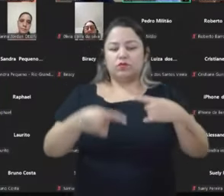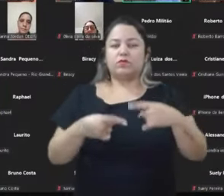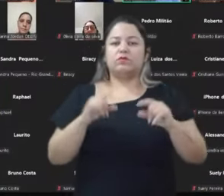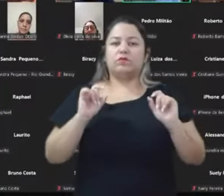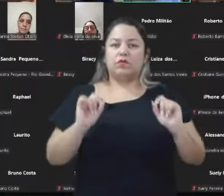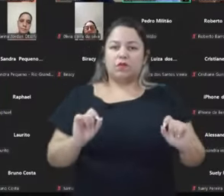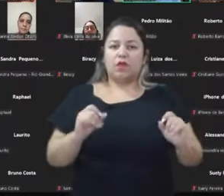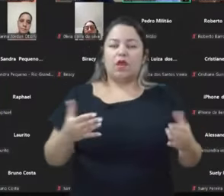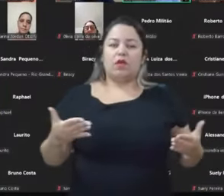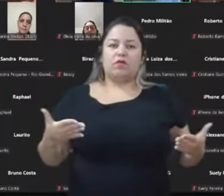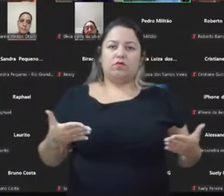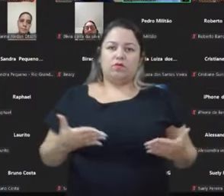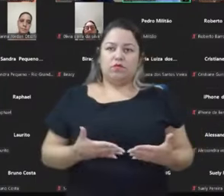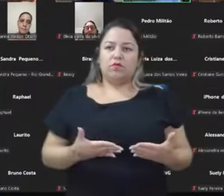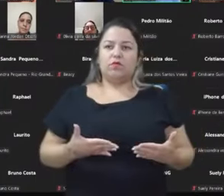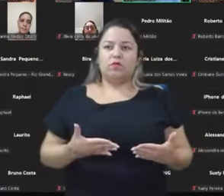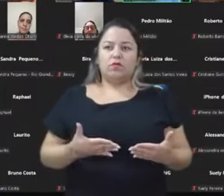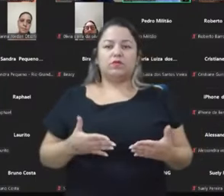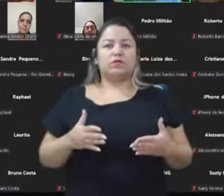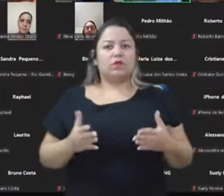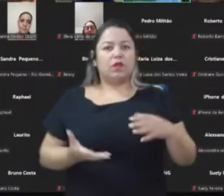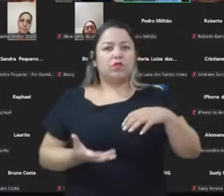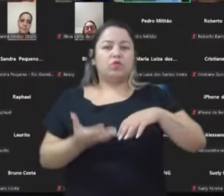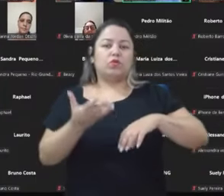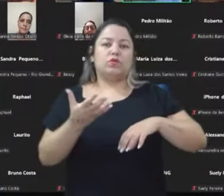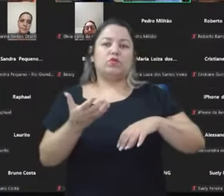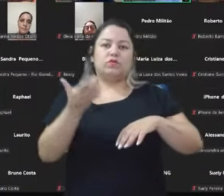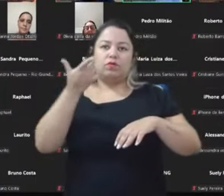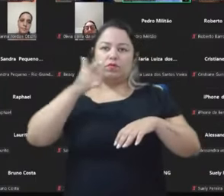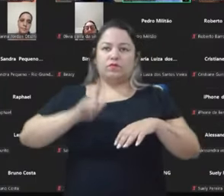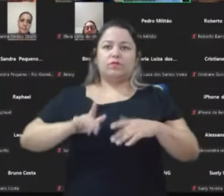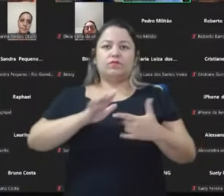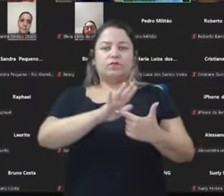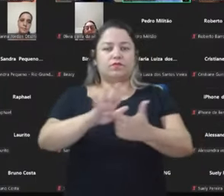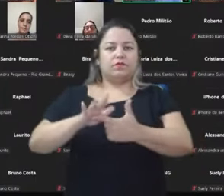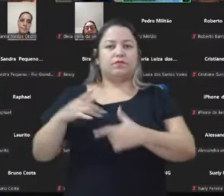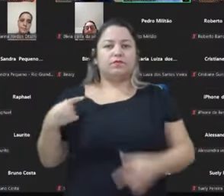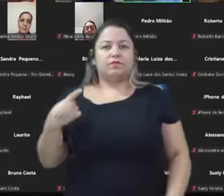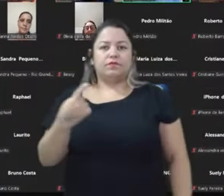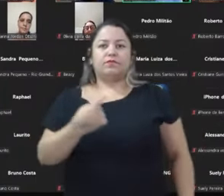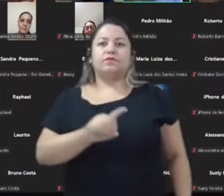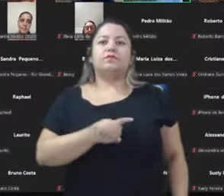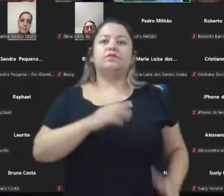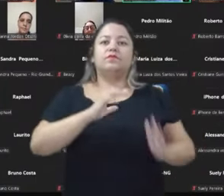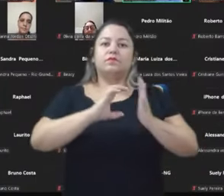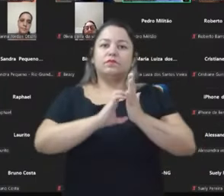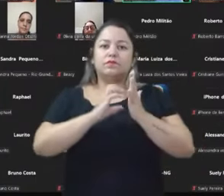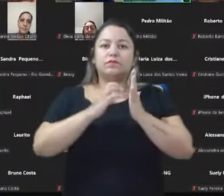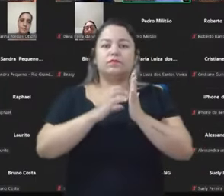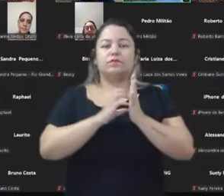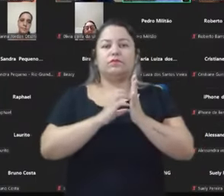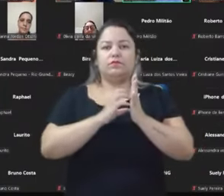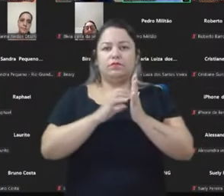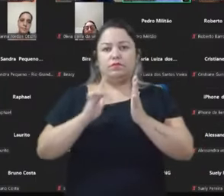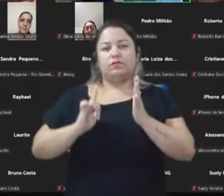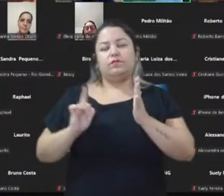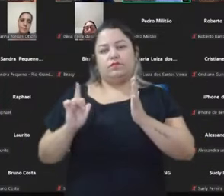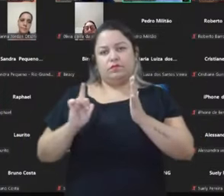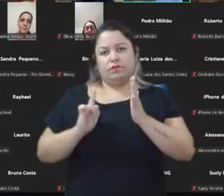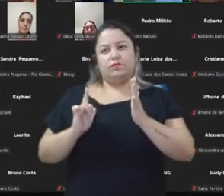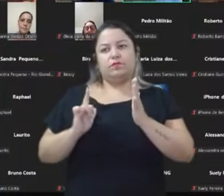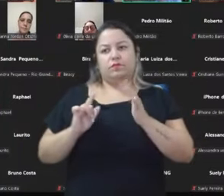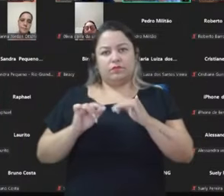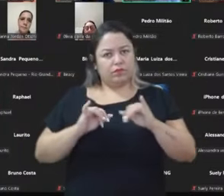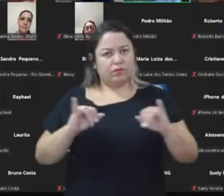foi agora, que parou no Congresso Nacional, temos outro que foi apresentado também pela nossa bancada. Eu acho que essa é uma campanha que a gente precisa